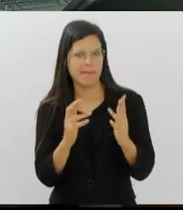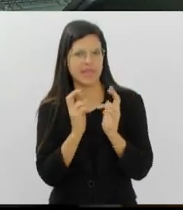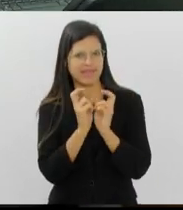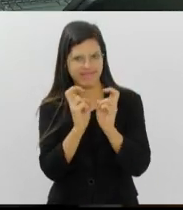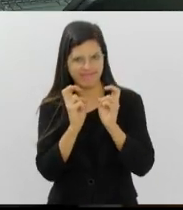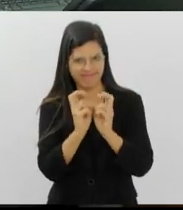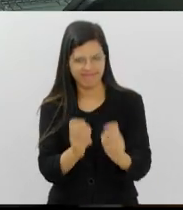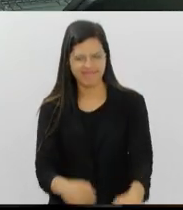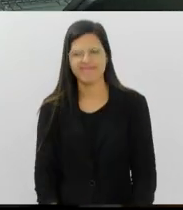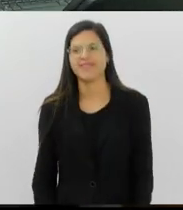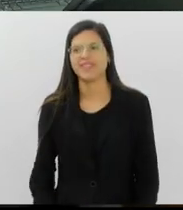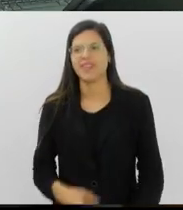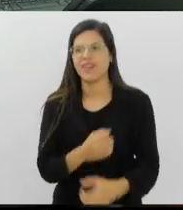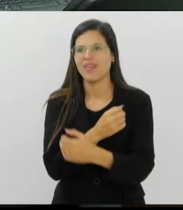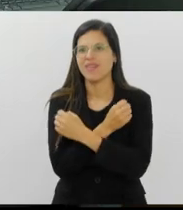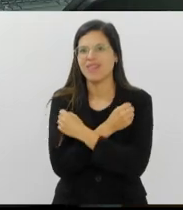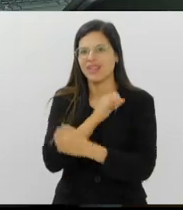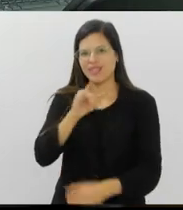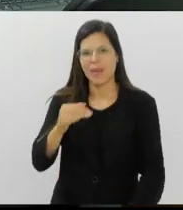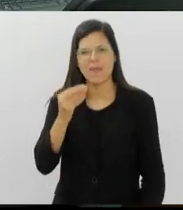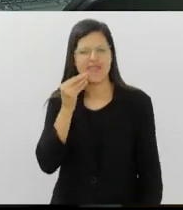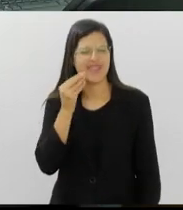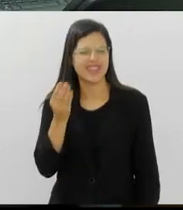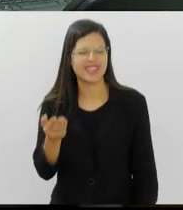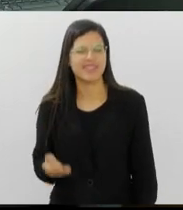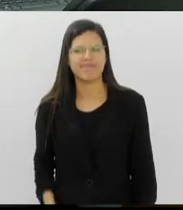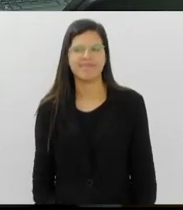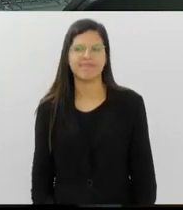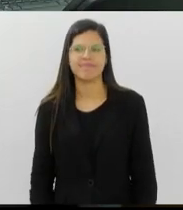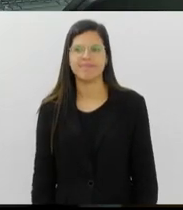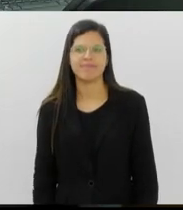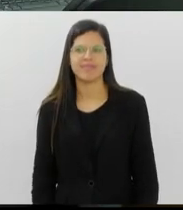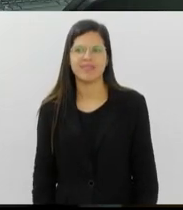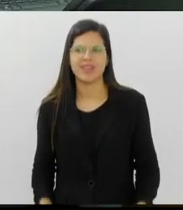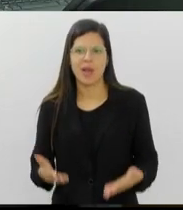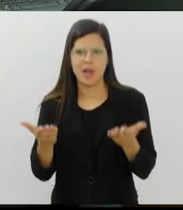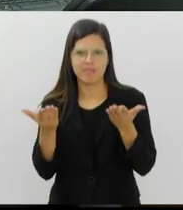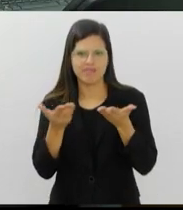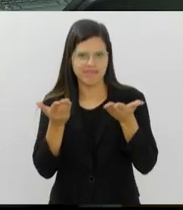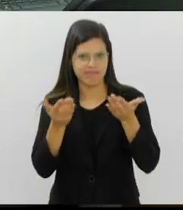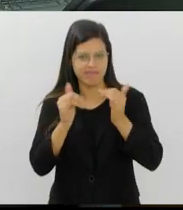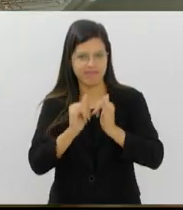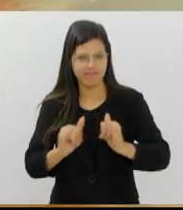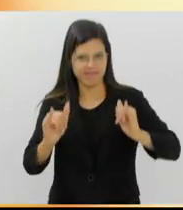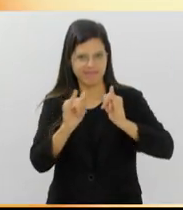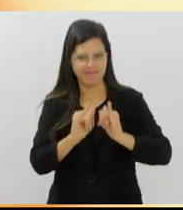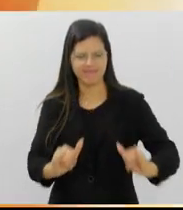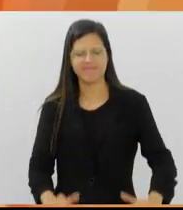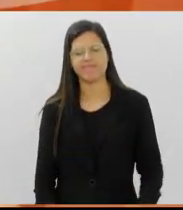Corcovado. Um abraço, PV, aproveite aí. E vamos ao nosso giro de notícias de hoje.